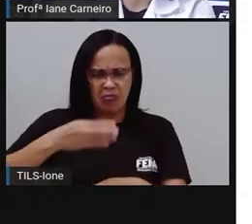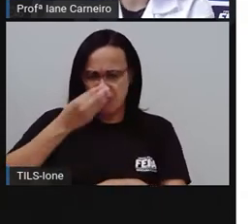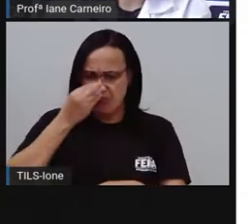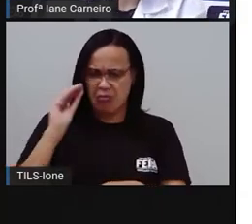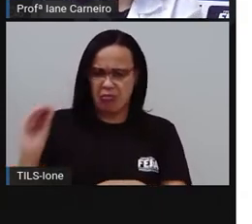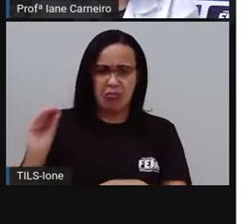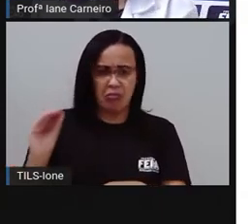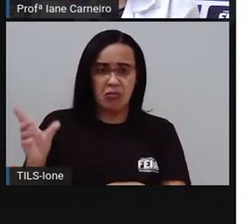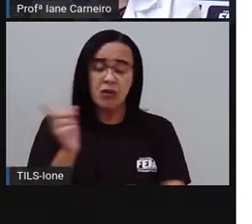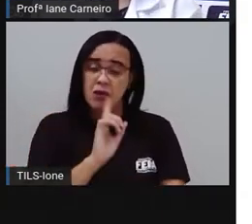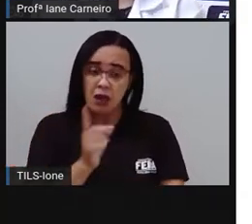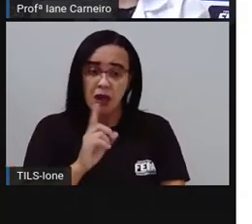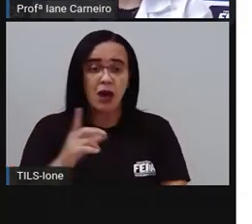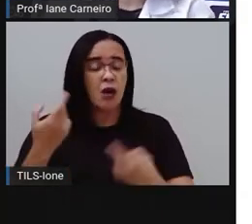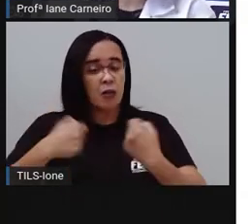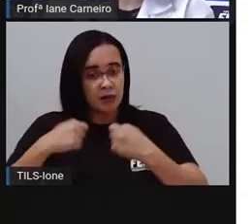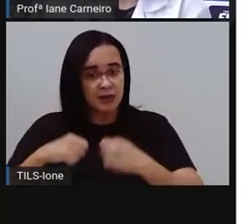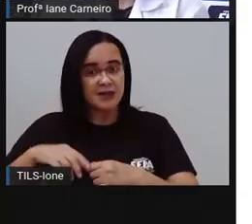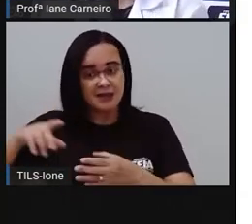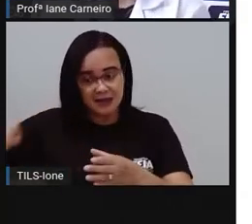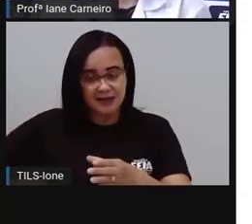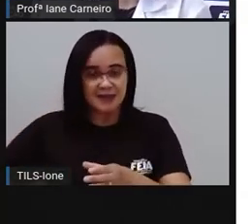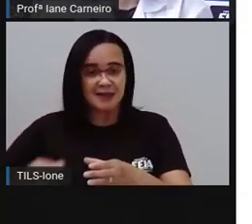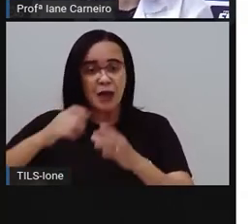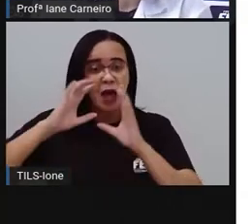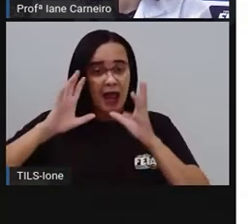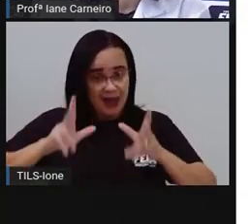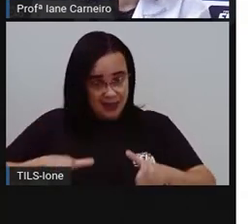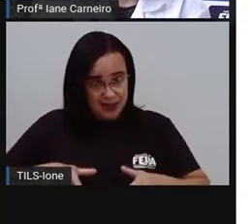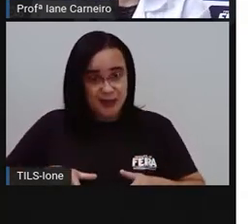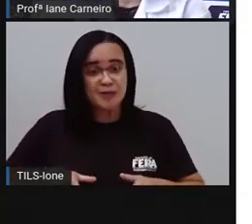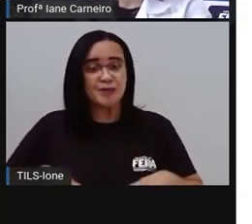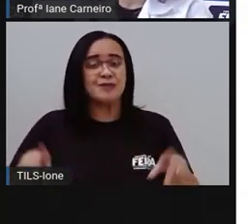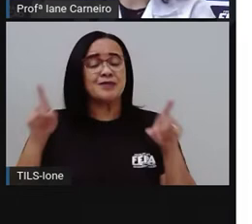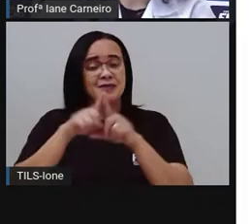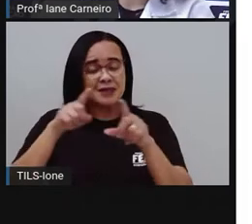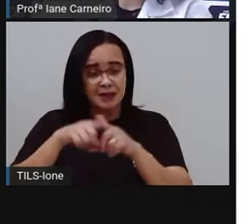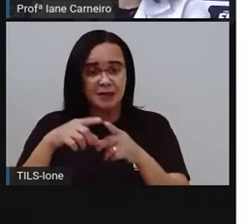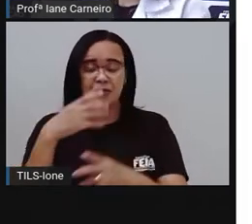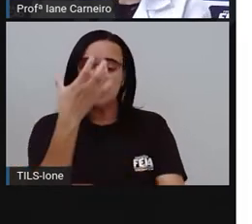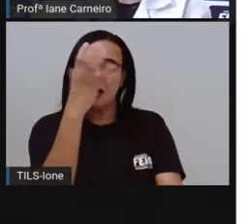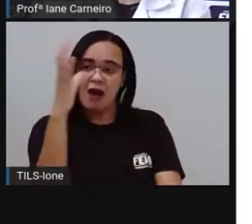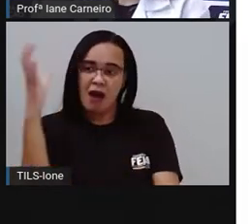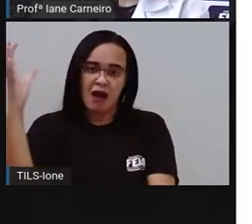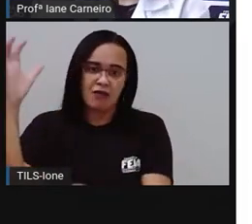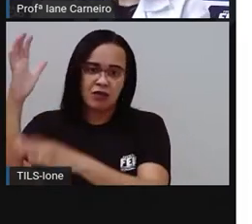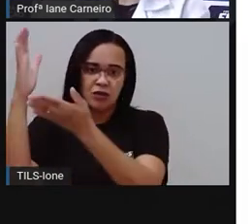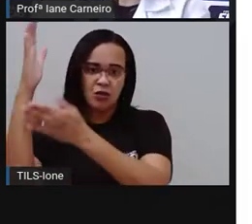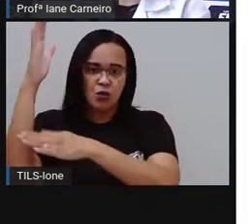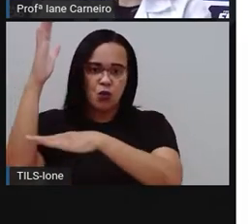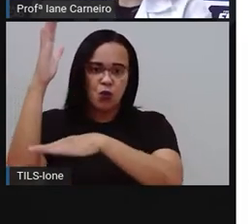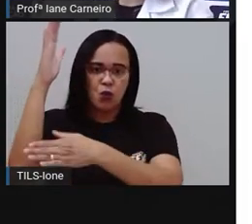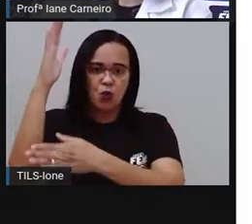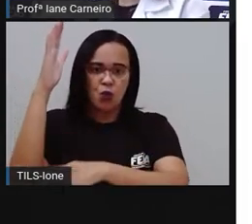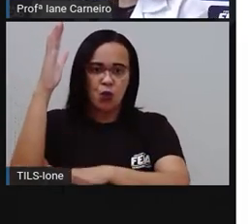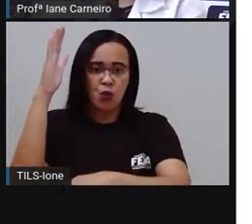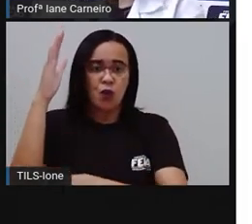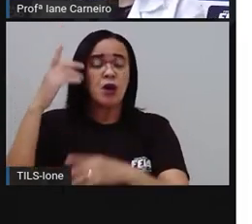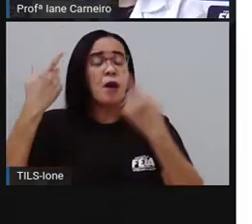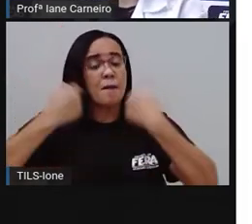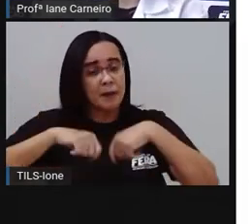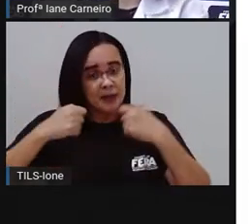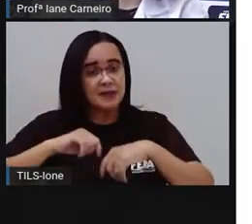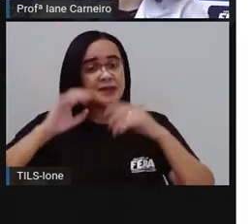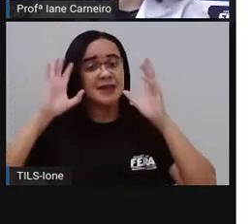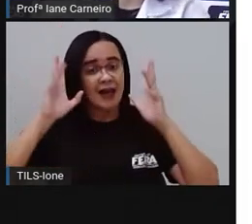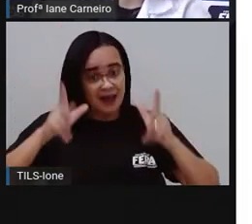Quem tem árvore na frente da casa também precisa tirar as folhas que caem da árvore, porque senão elas acabam se acumulando.